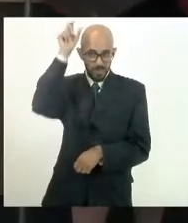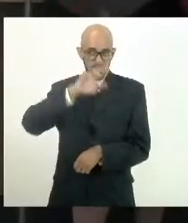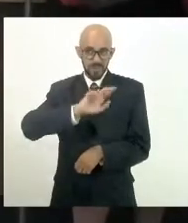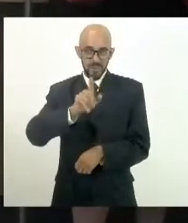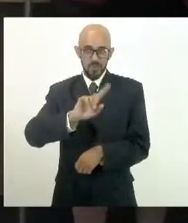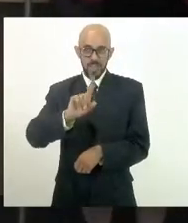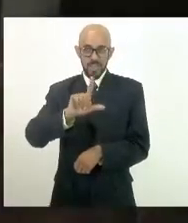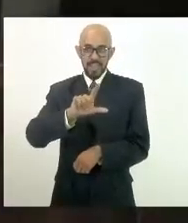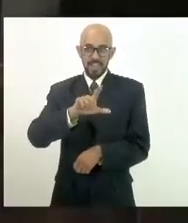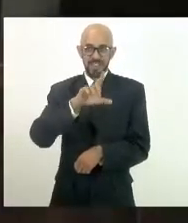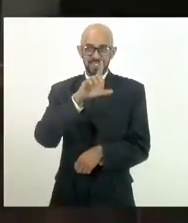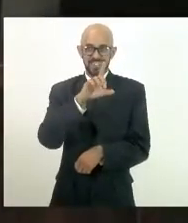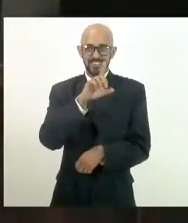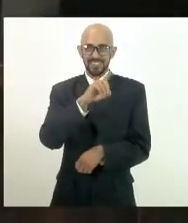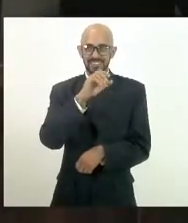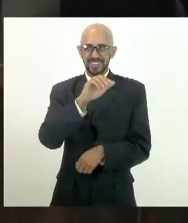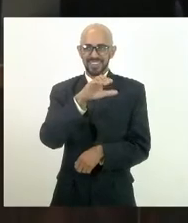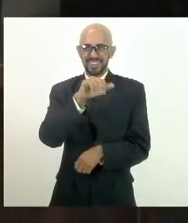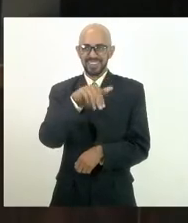é o colete,